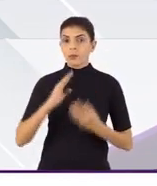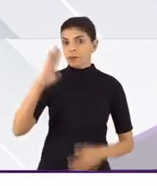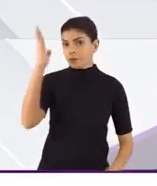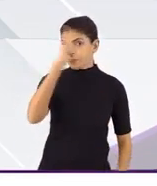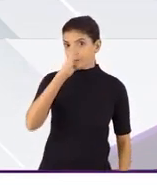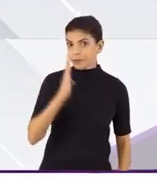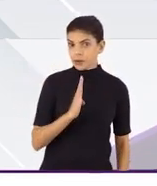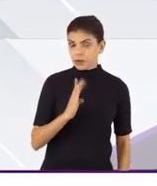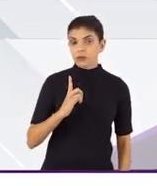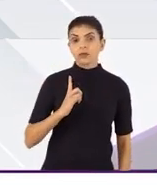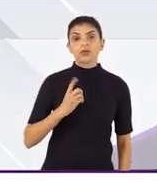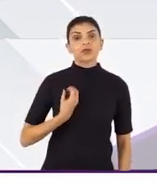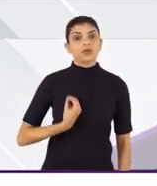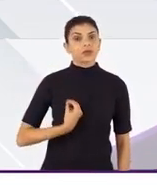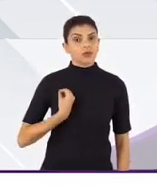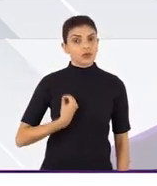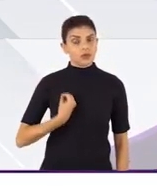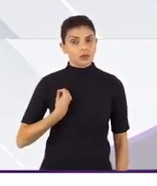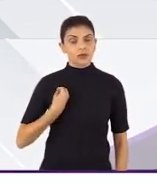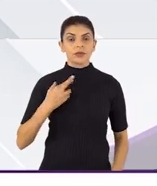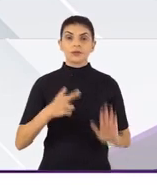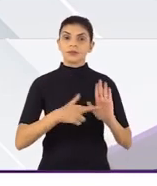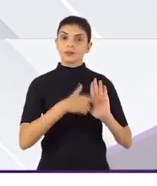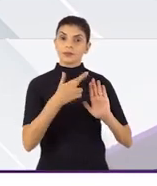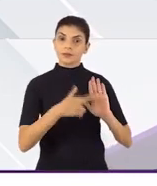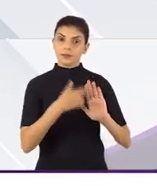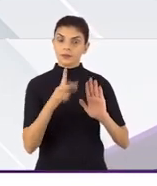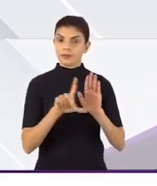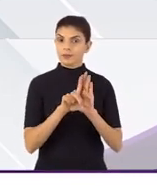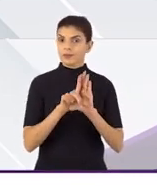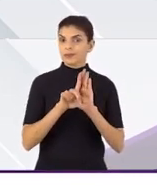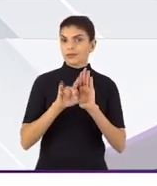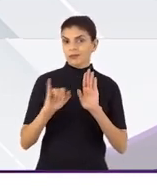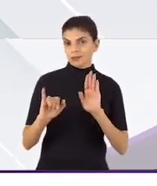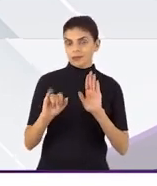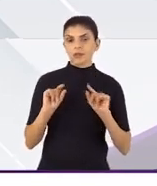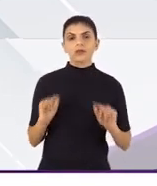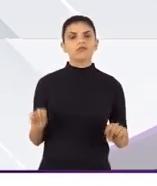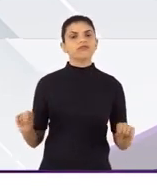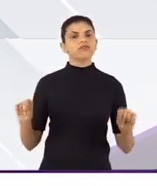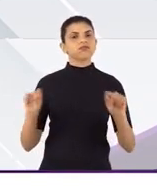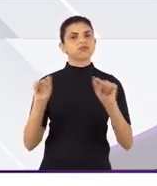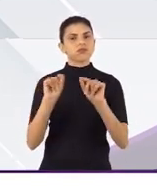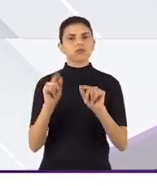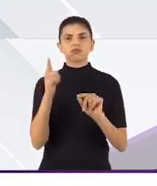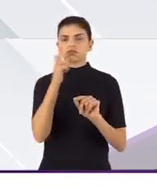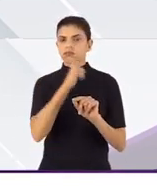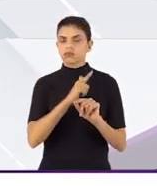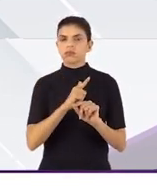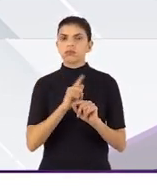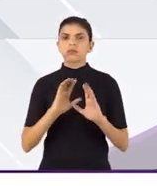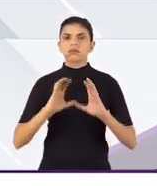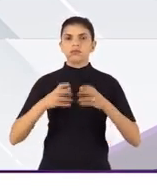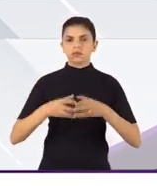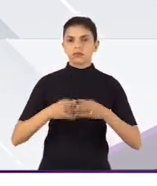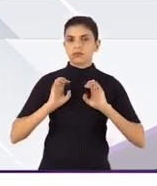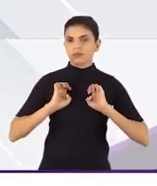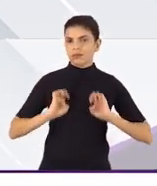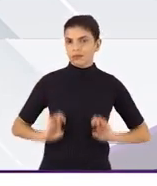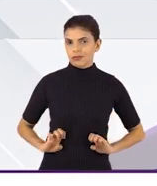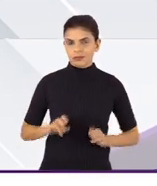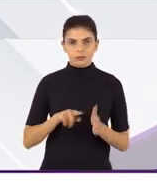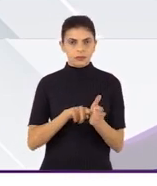como no Brasil nós temos as disposições que regulamentam a